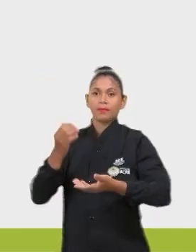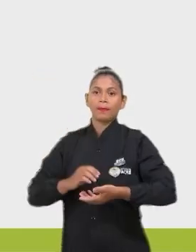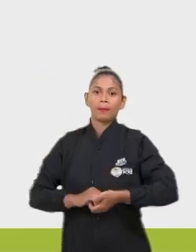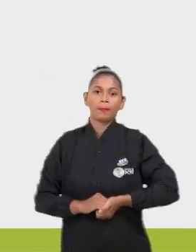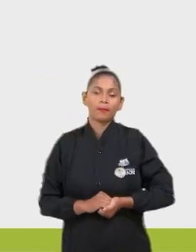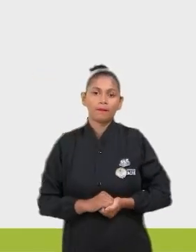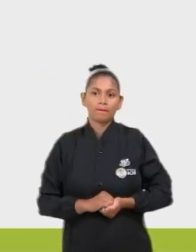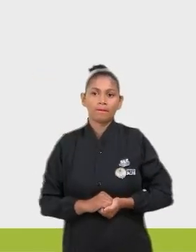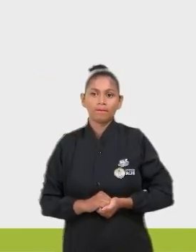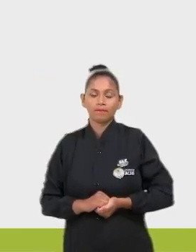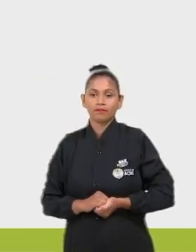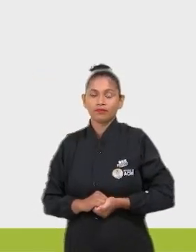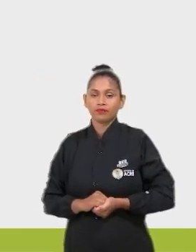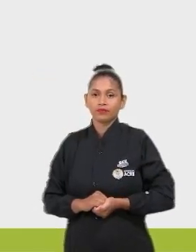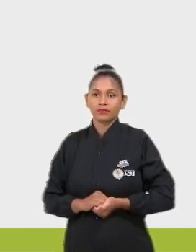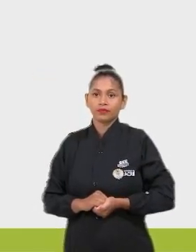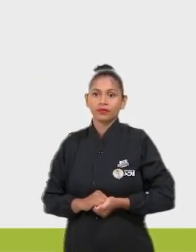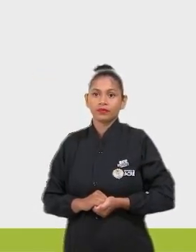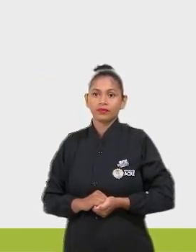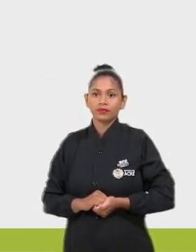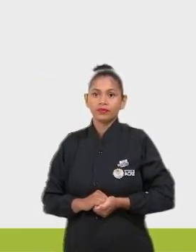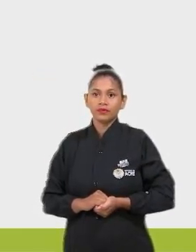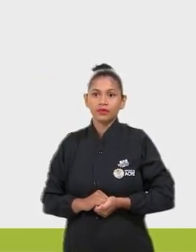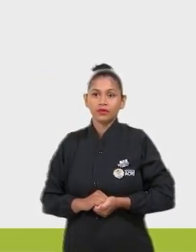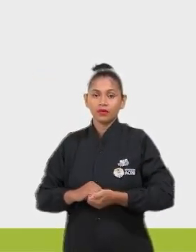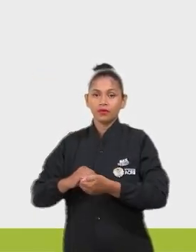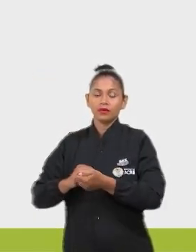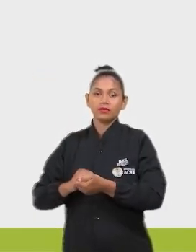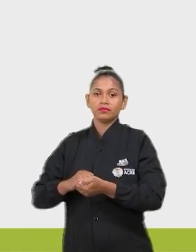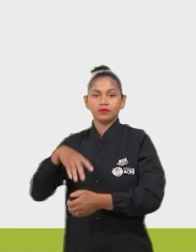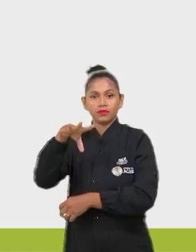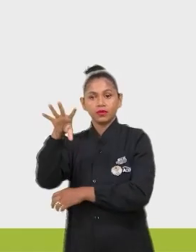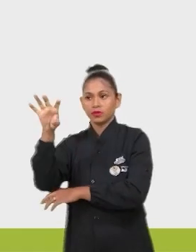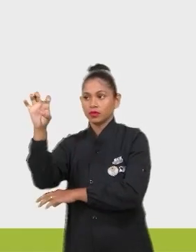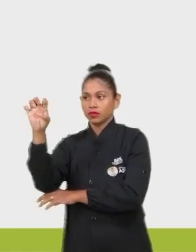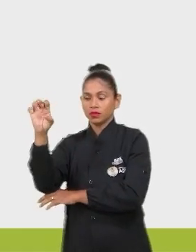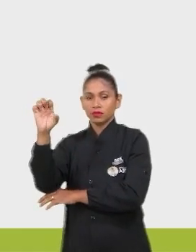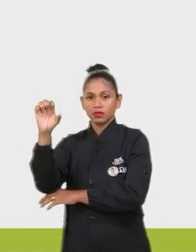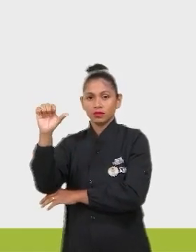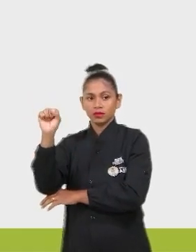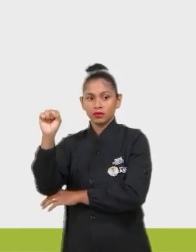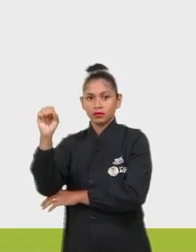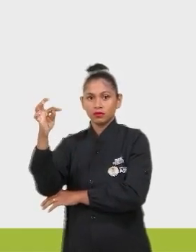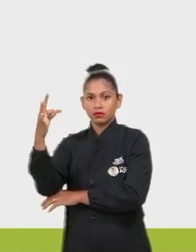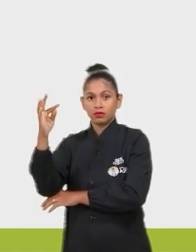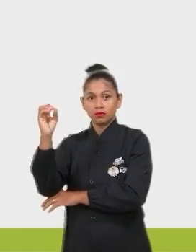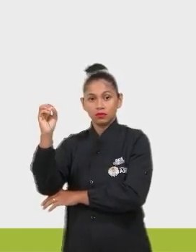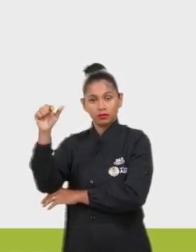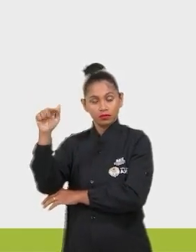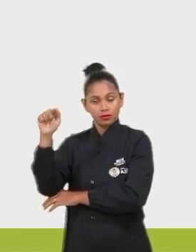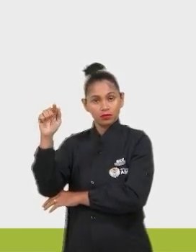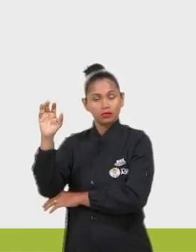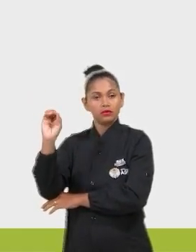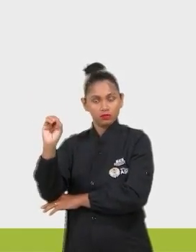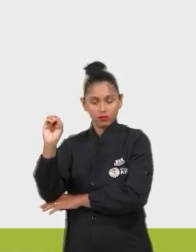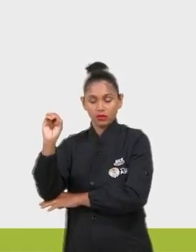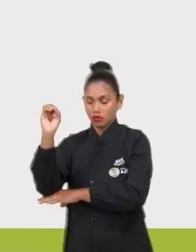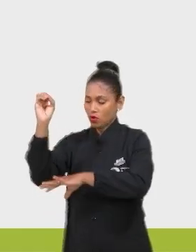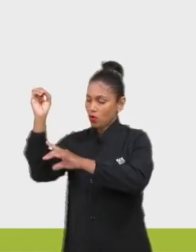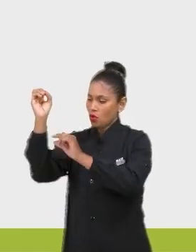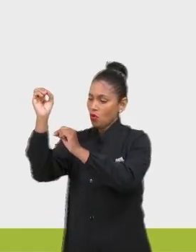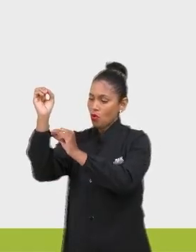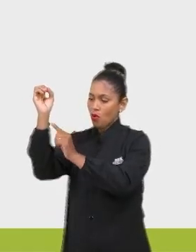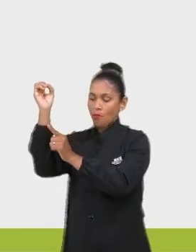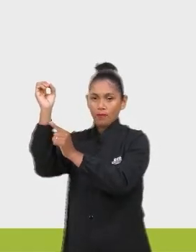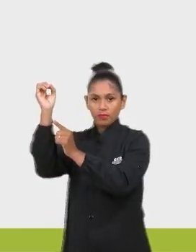Durante, pelos estômatos, estômatos são aberturas presentes nas folhas. Vai